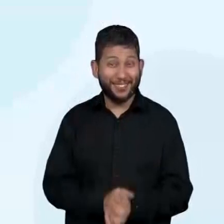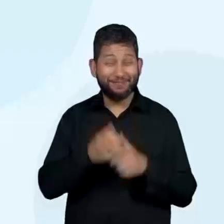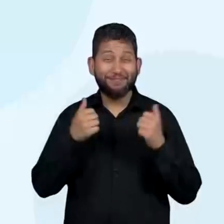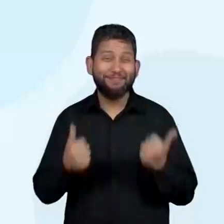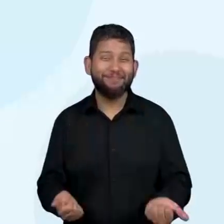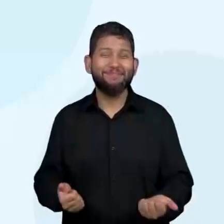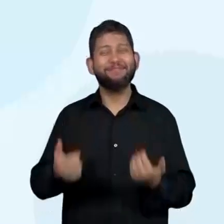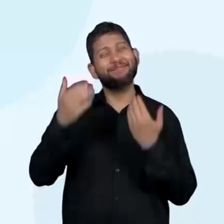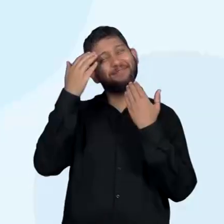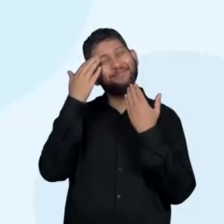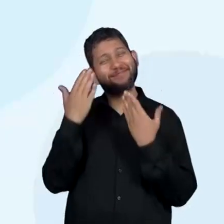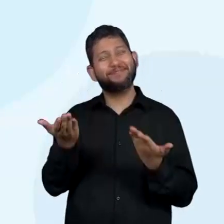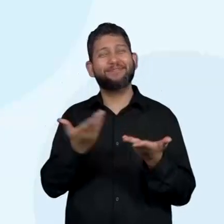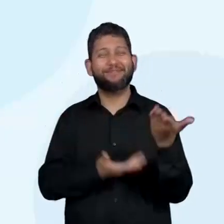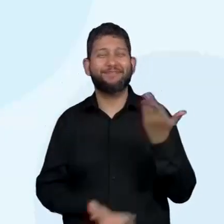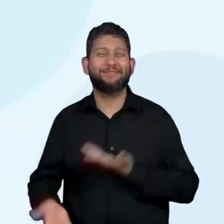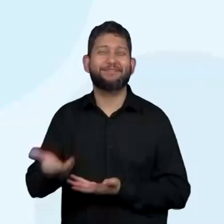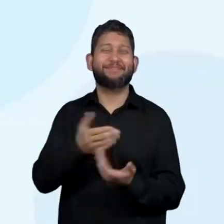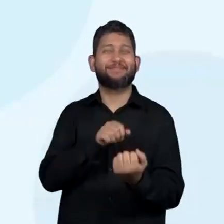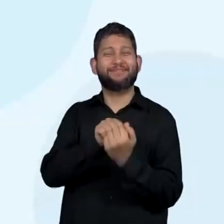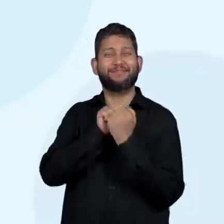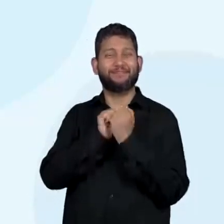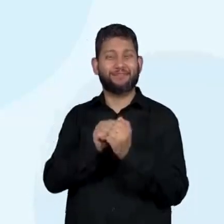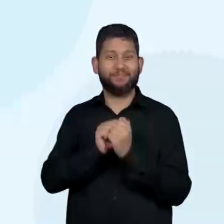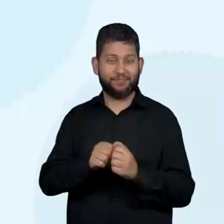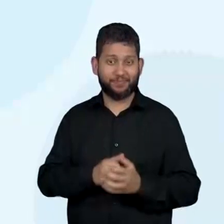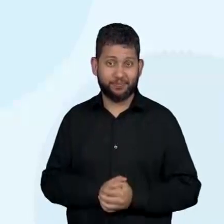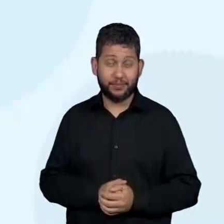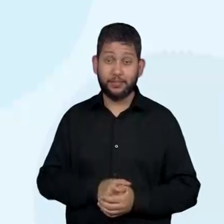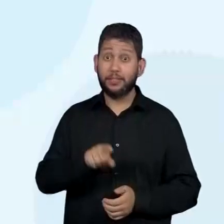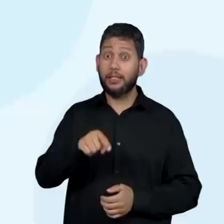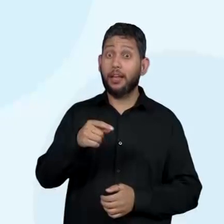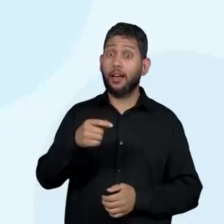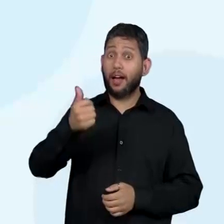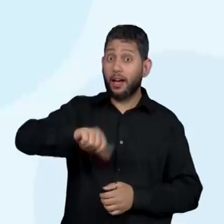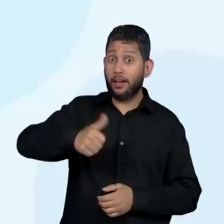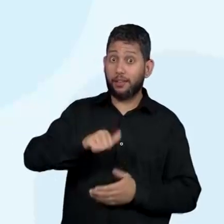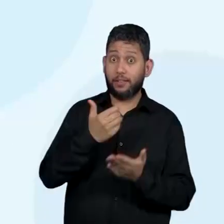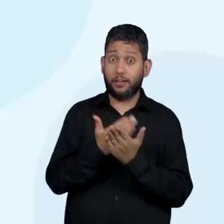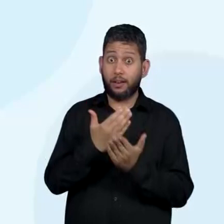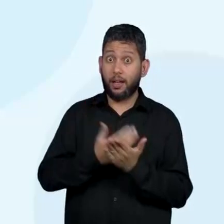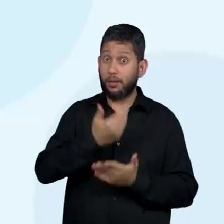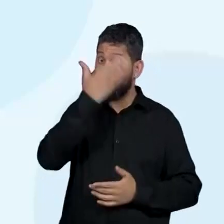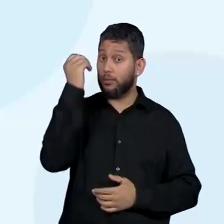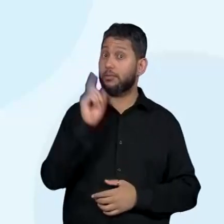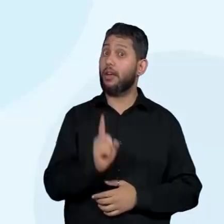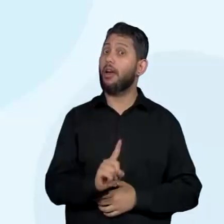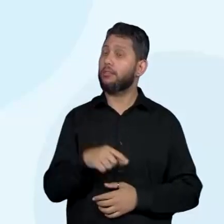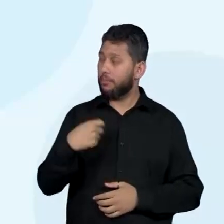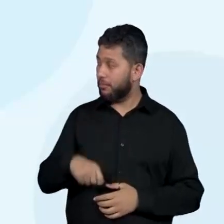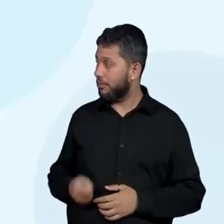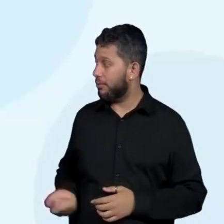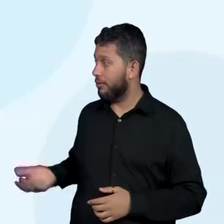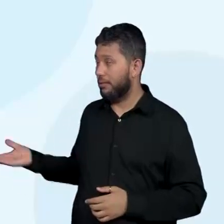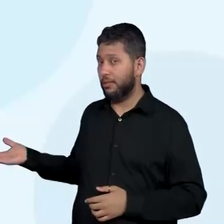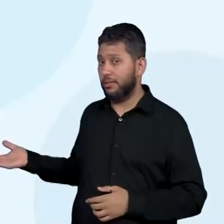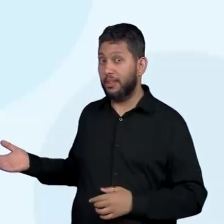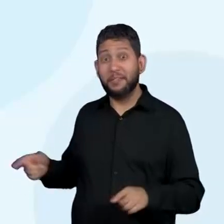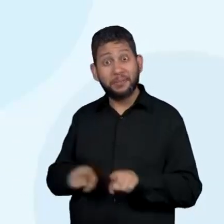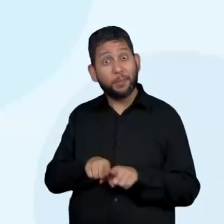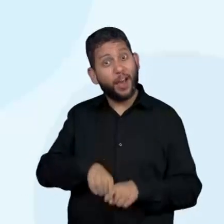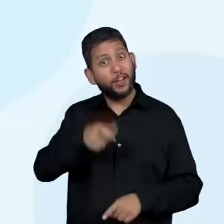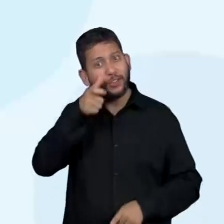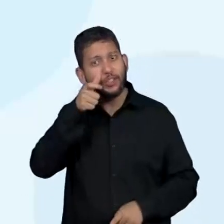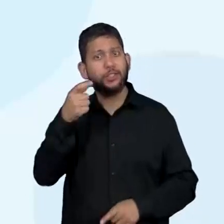muito bom estar com vocês. Não esqueçam de avaliar a nossa aula. E fiquem ligadinhos,